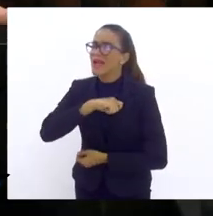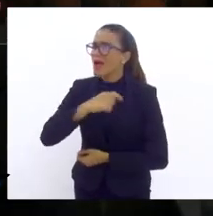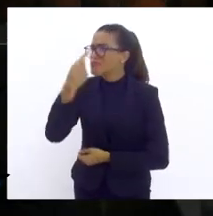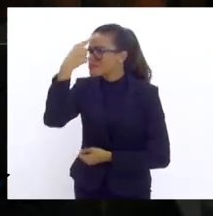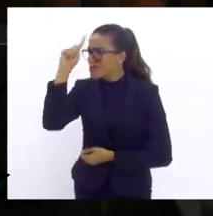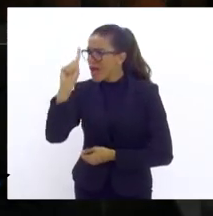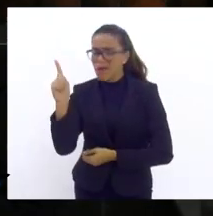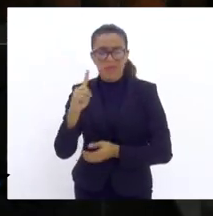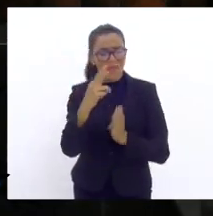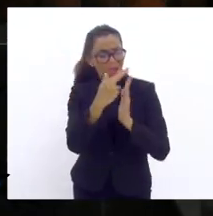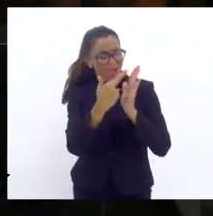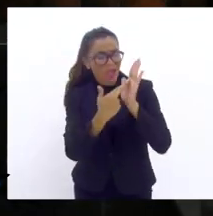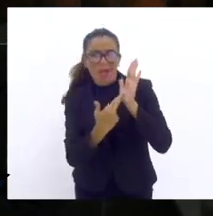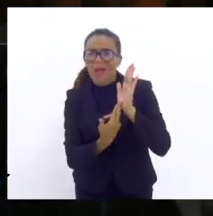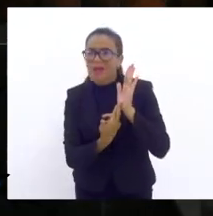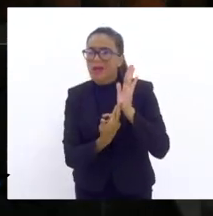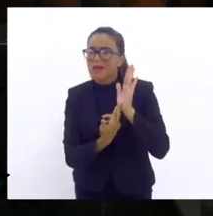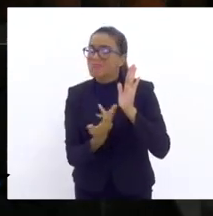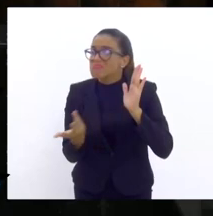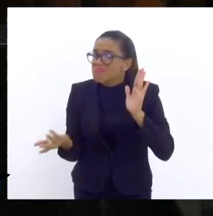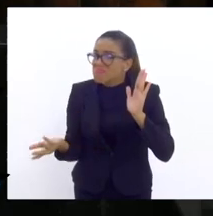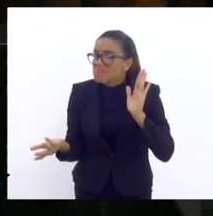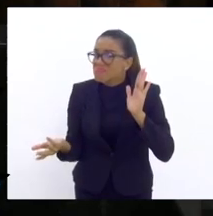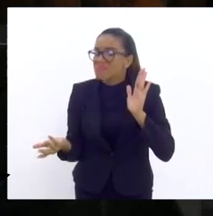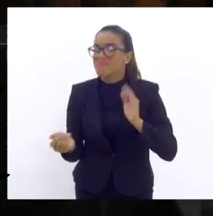regras do jogo?